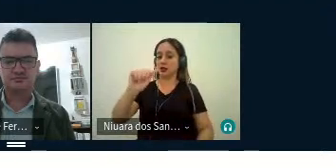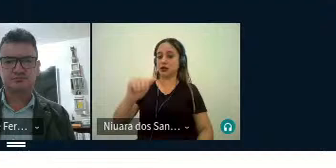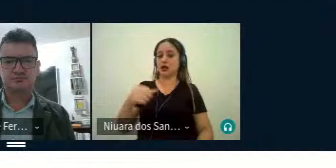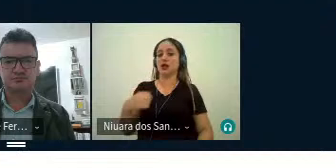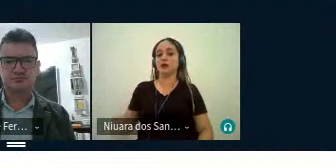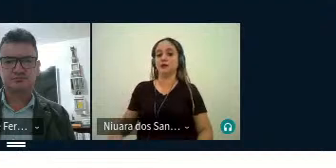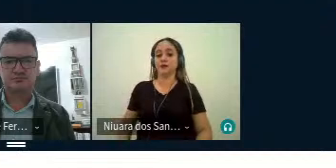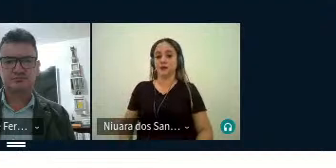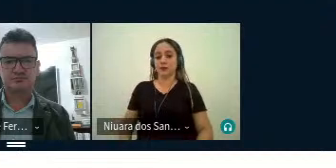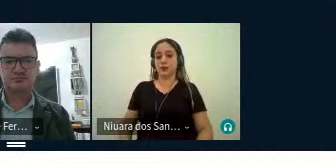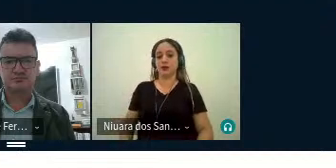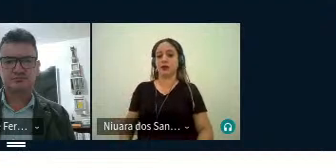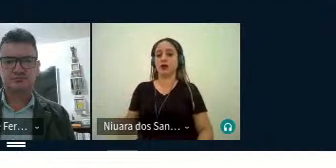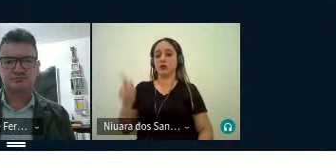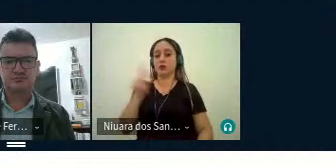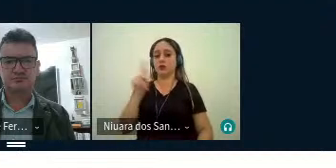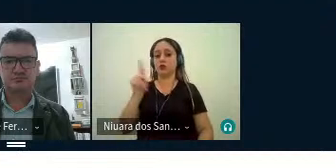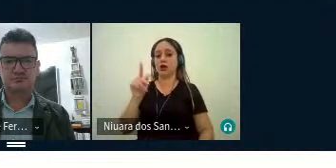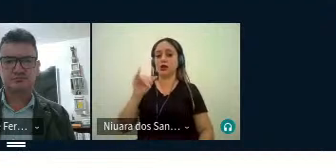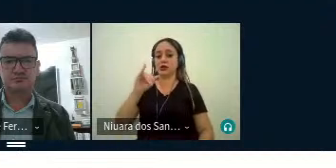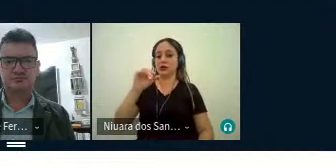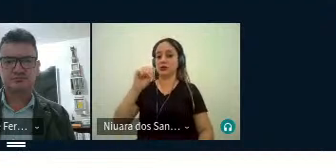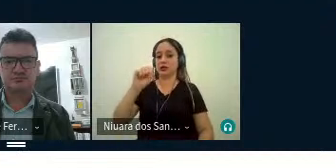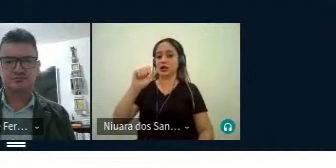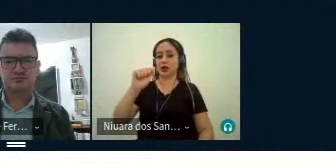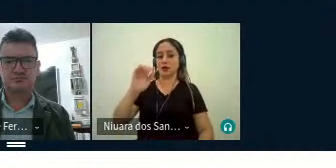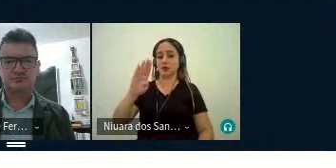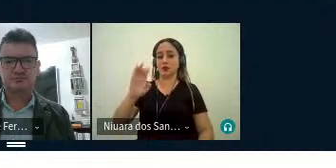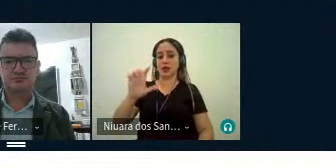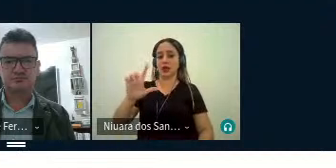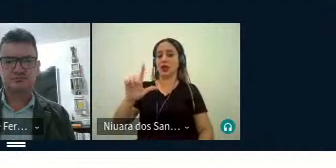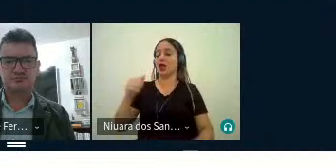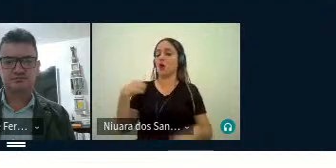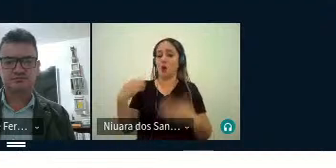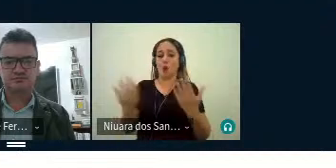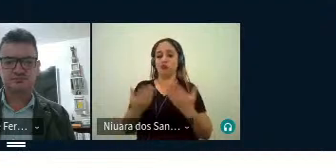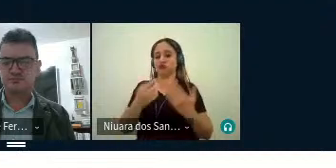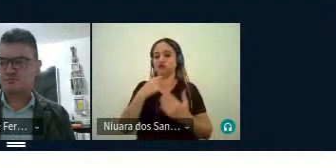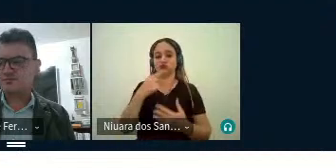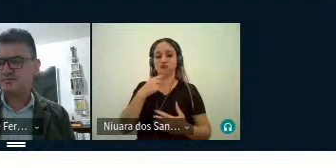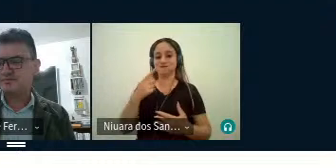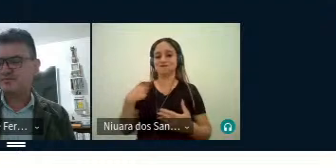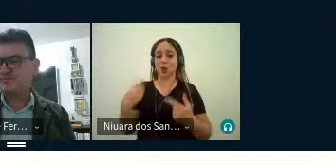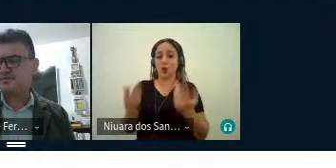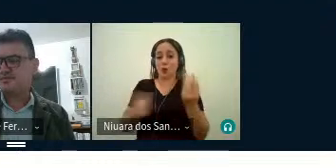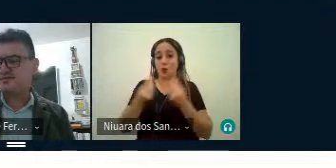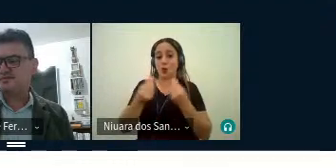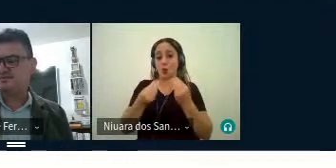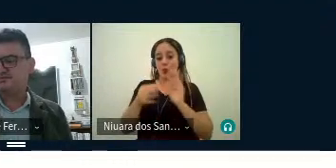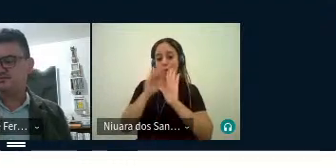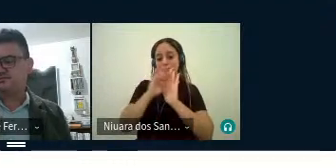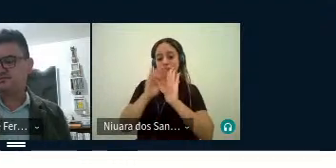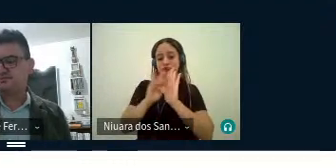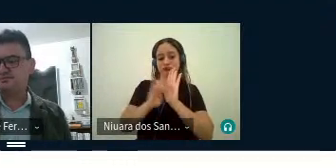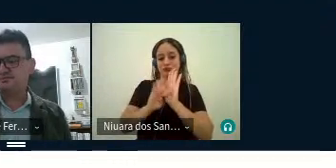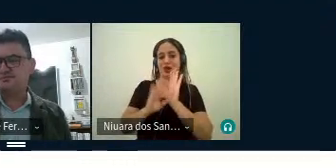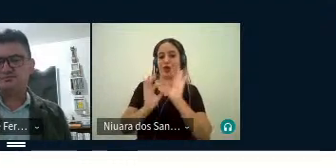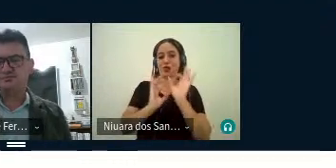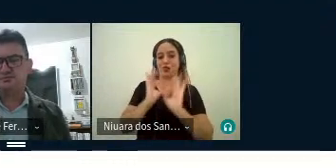que é Leal, infelizmente não vai poder comparecer hoje conosco, conforme estava previsto no folder